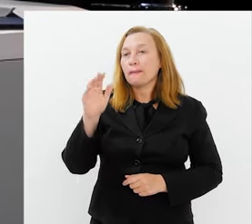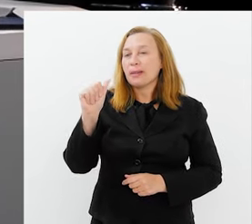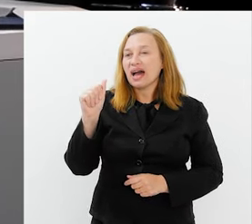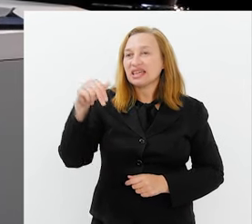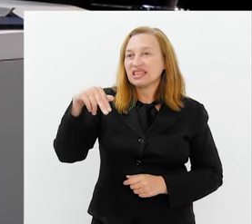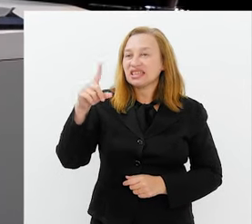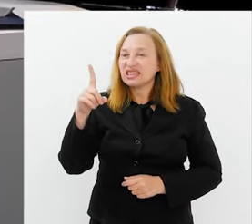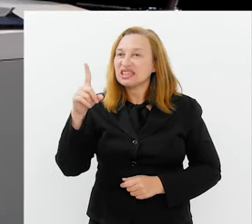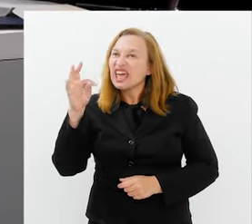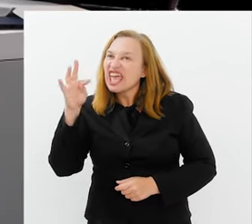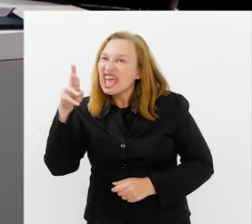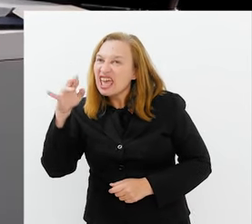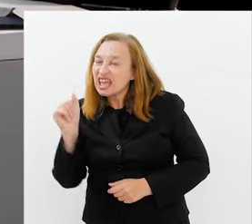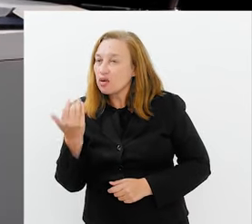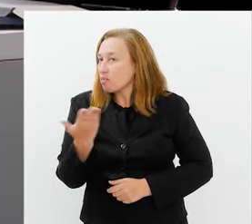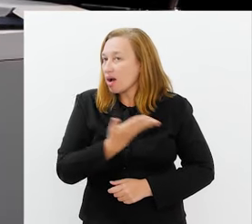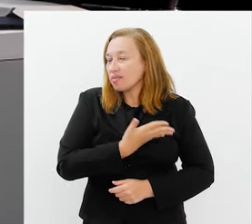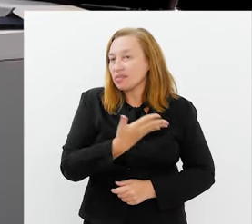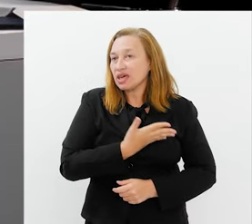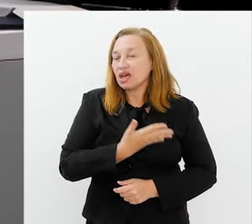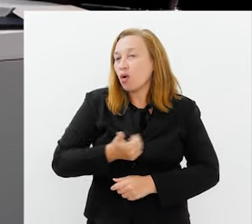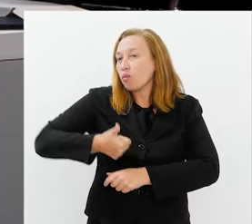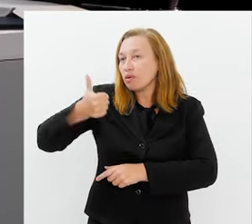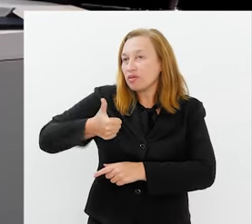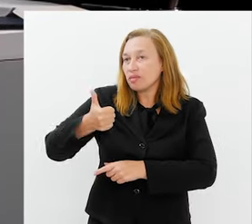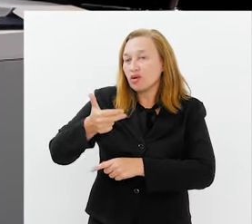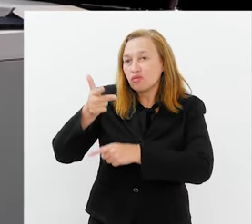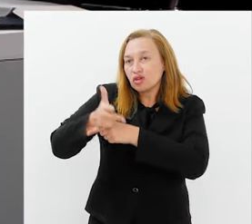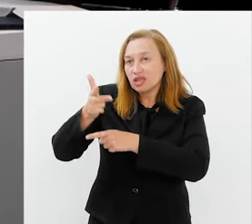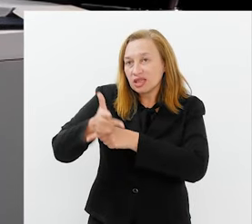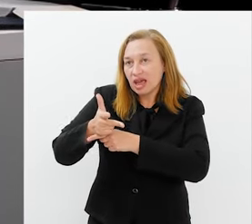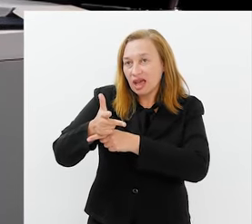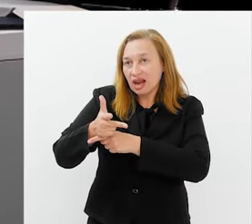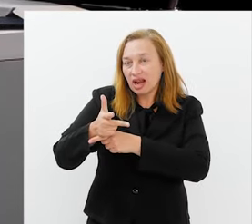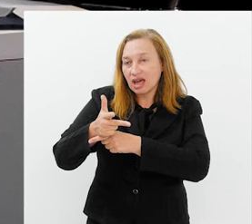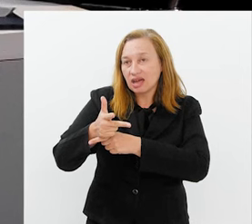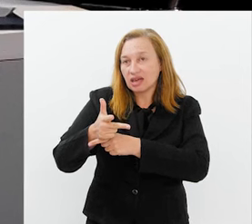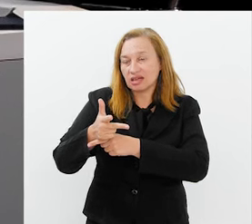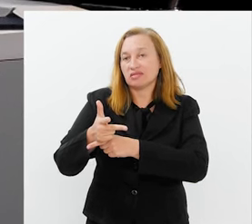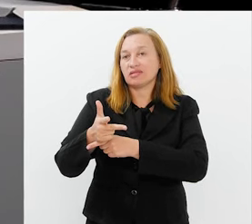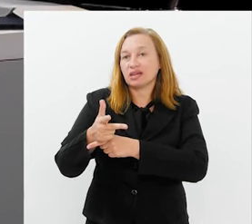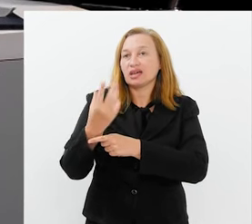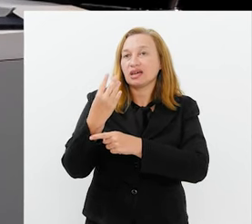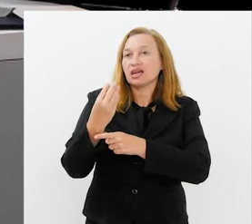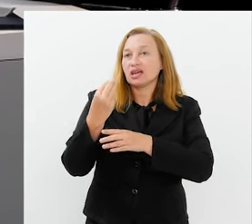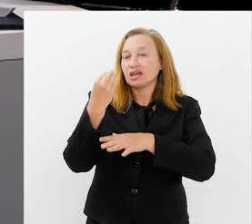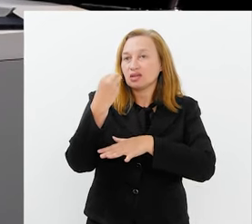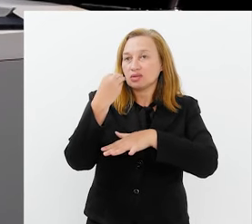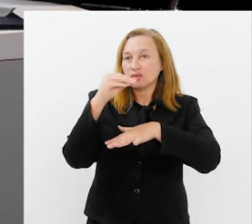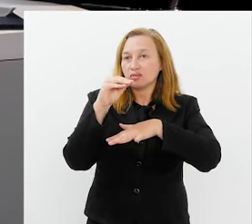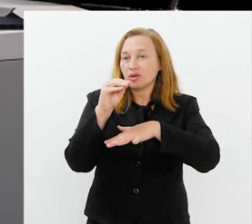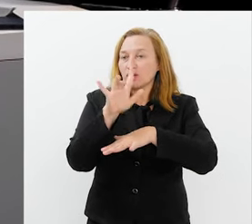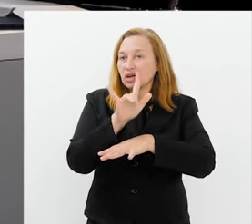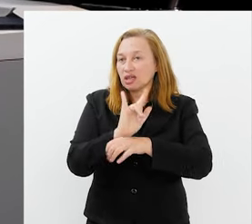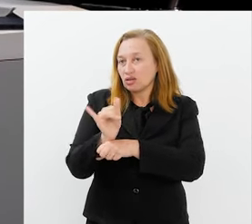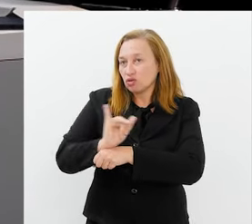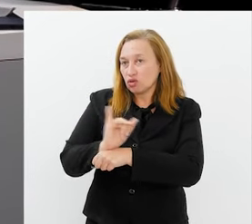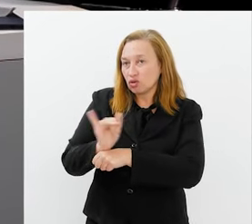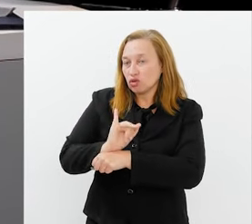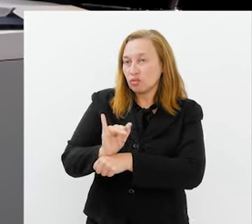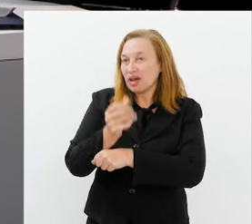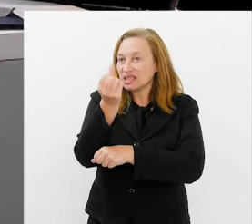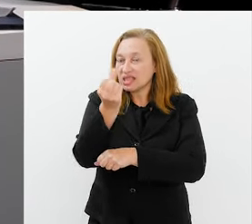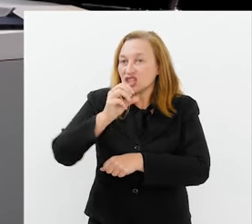querida amiga. E foi... O primeiro vídeo dela no meu canal já chegou a 6 milhões de